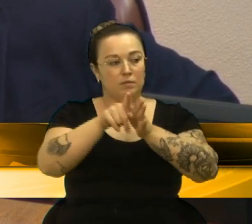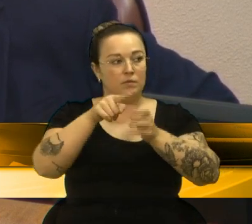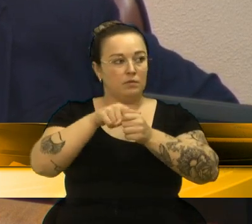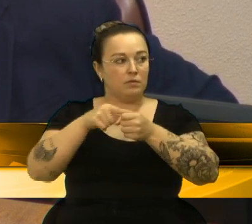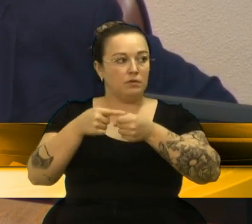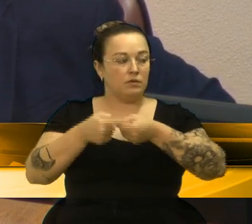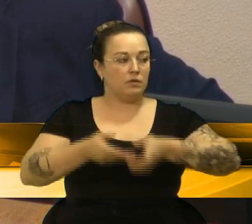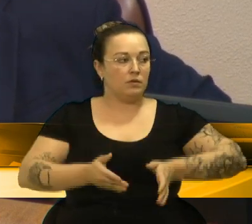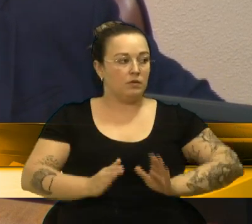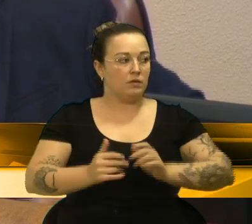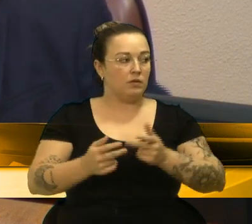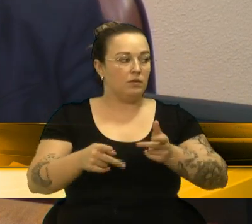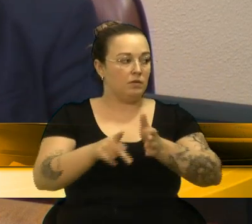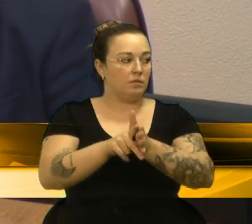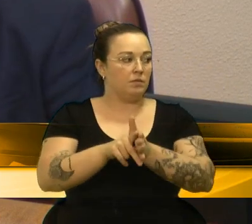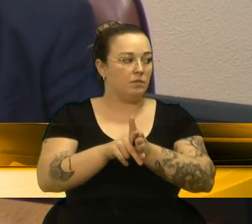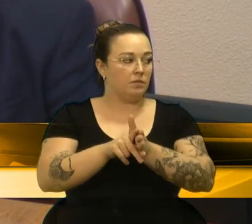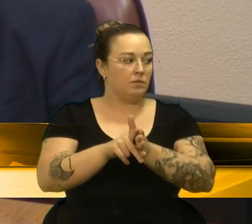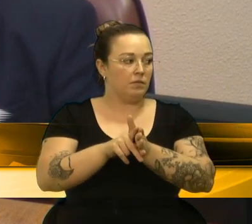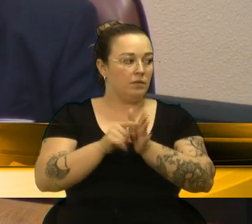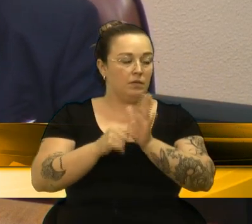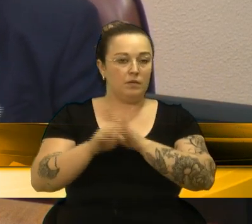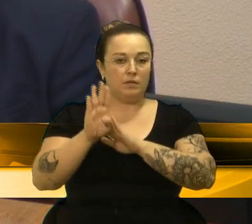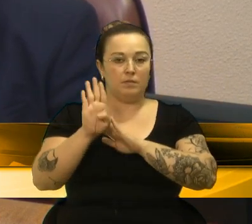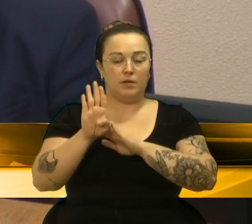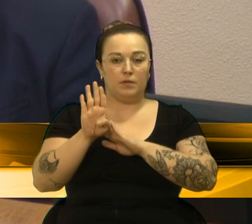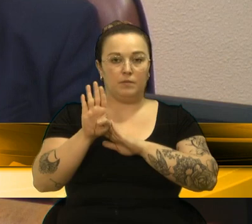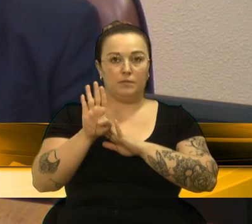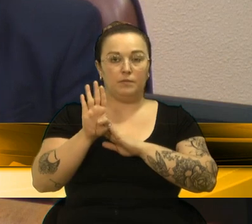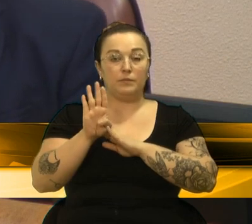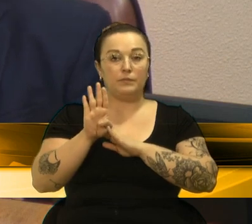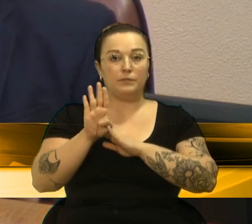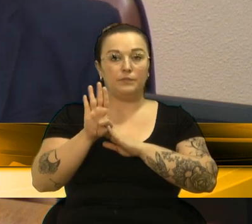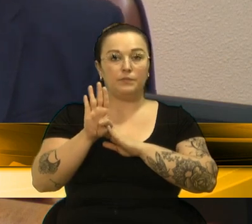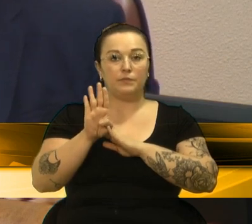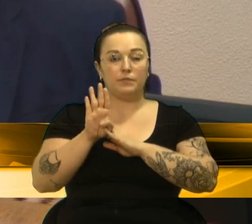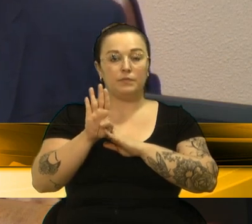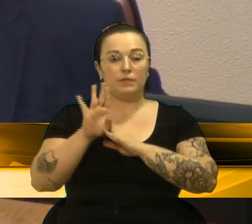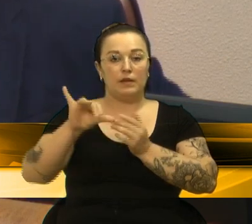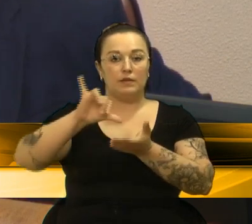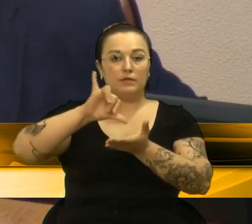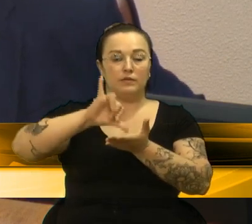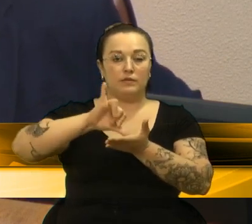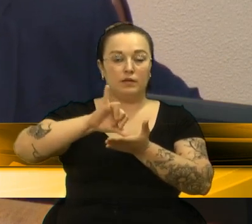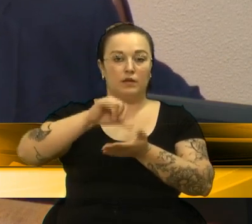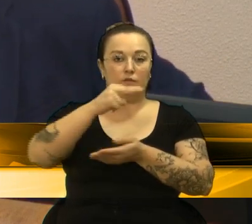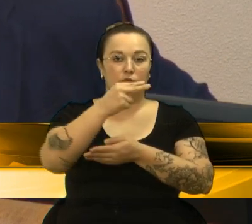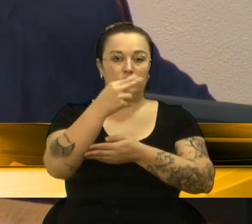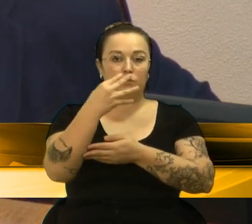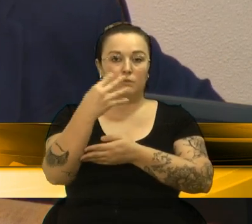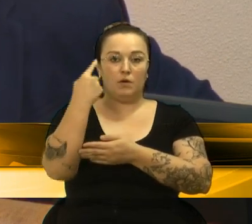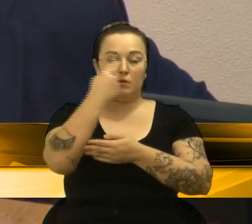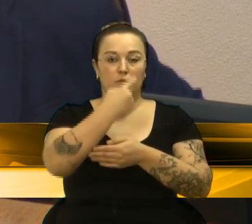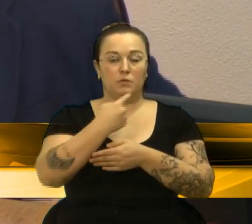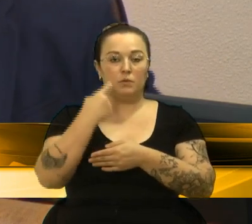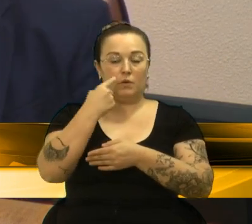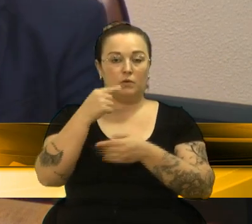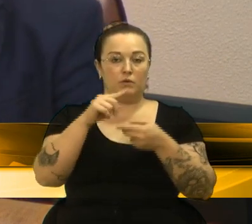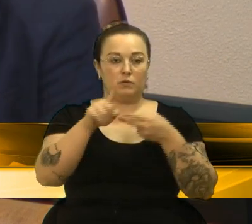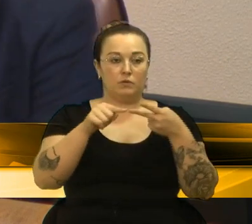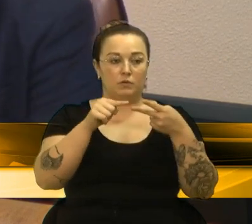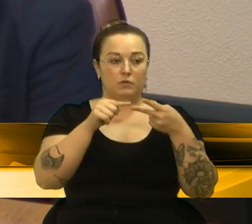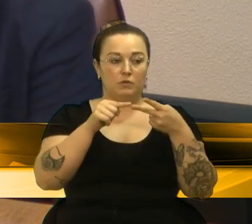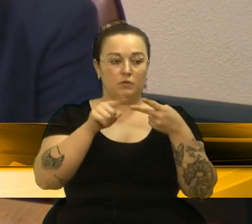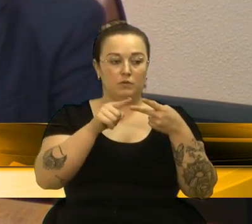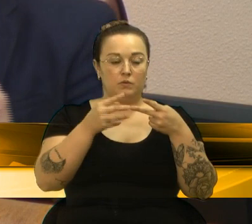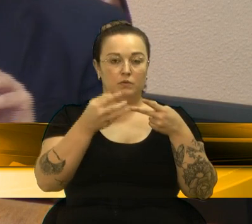concepção jurídica. B. UPA Central 24 horas prováveis ilegalidades. B. 1. Desprezo pelo Conselho